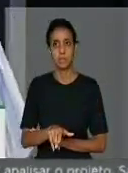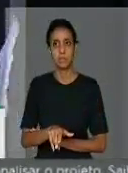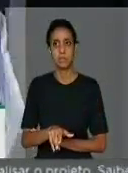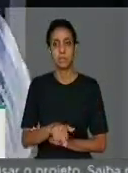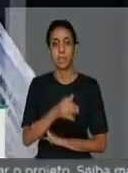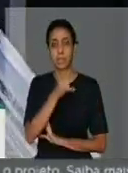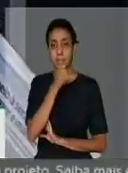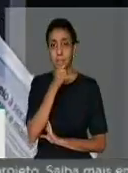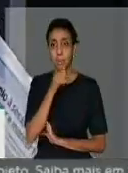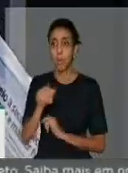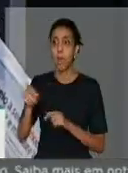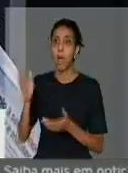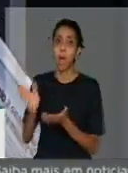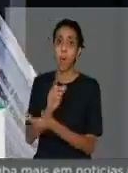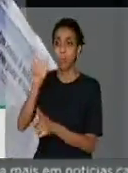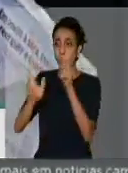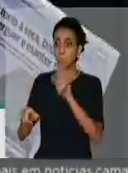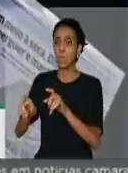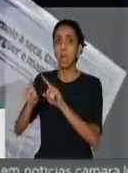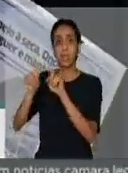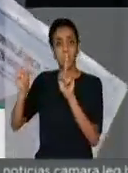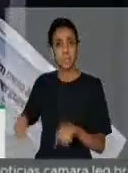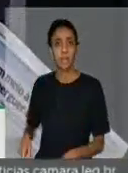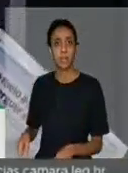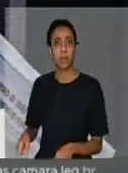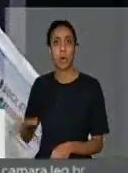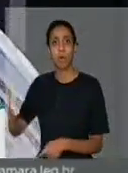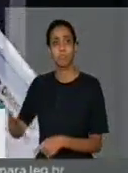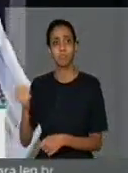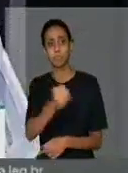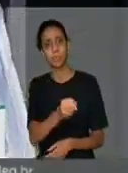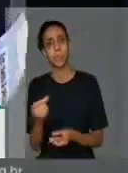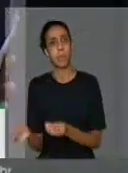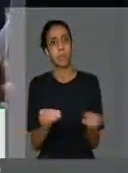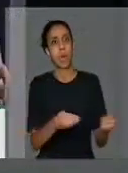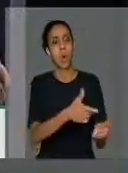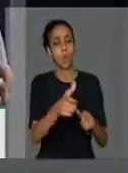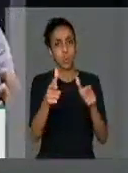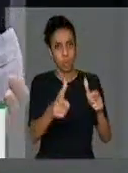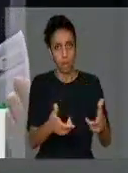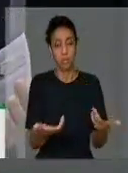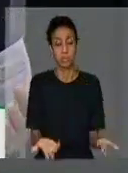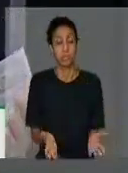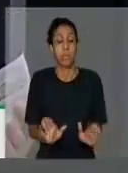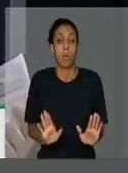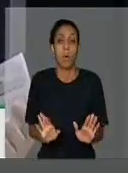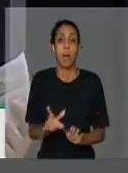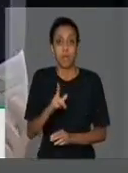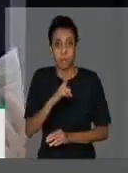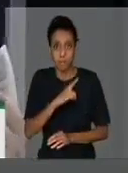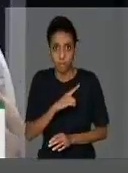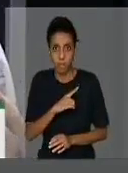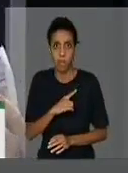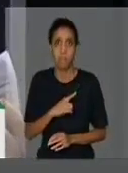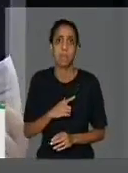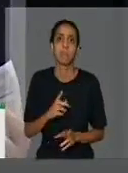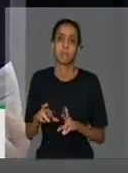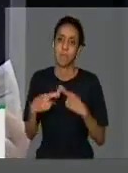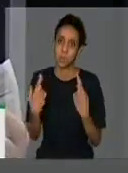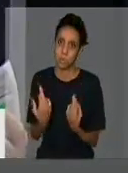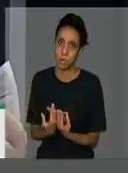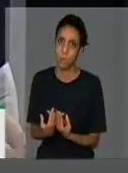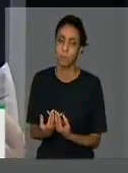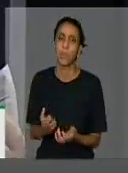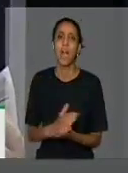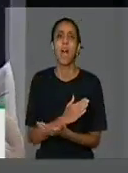servidores para fortalecer o Denox. Então, nesse próximo dia 23, nós teremos essa audiência pública, já resgatamos essa medida provisória que